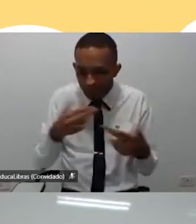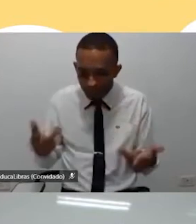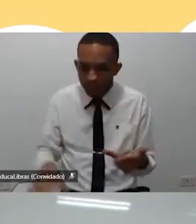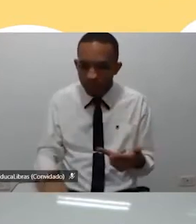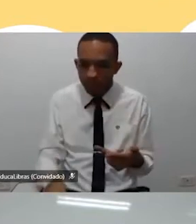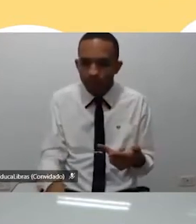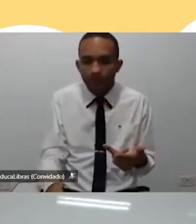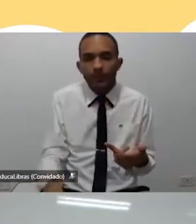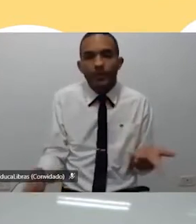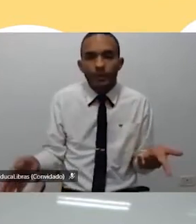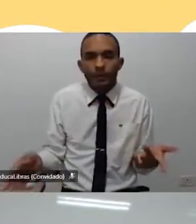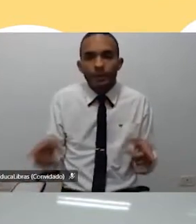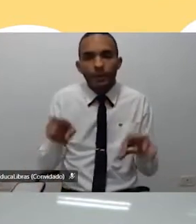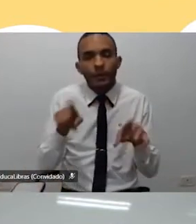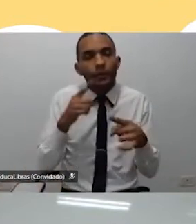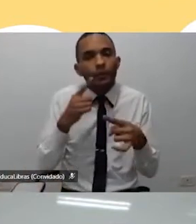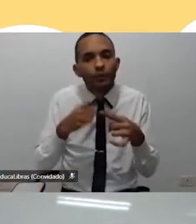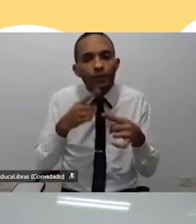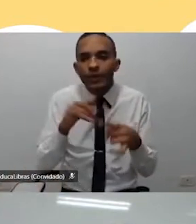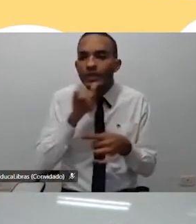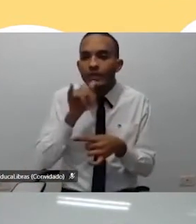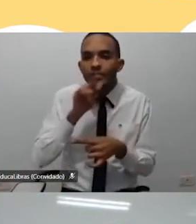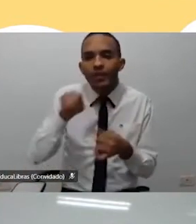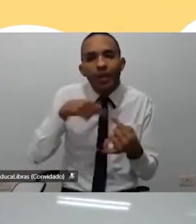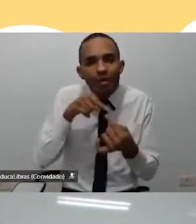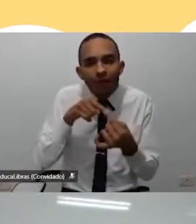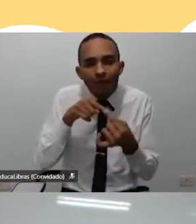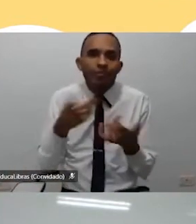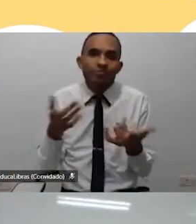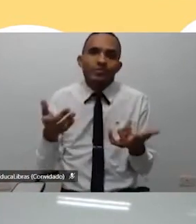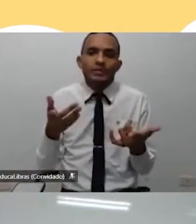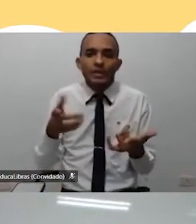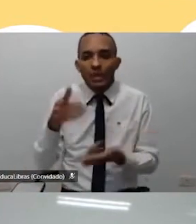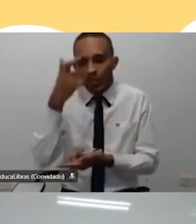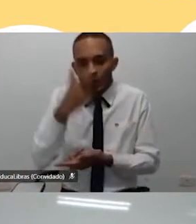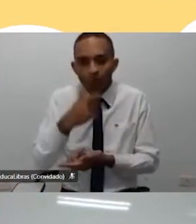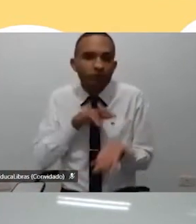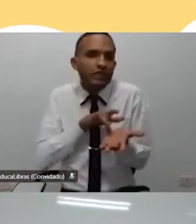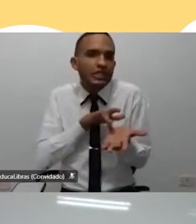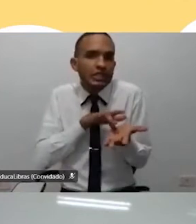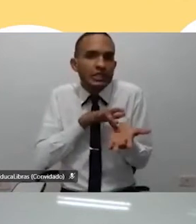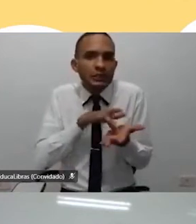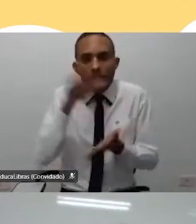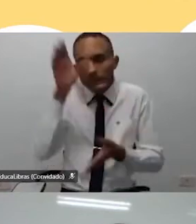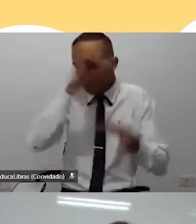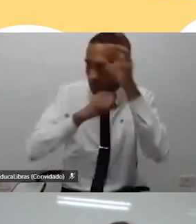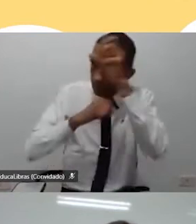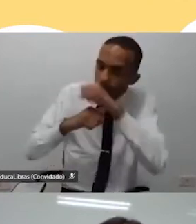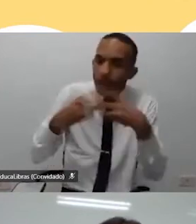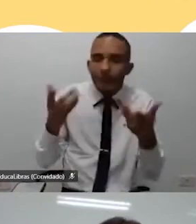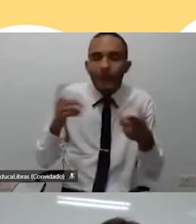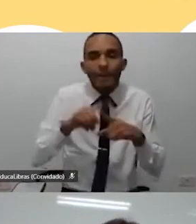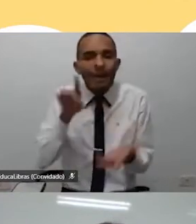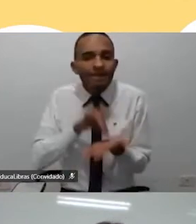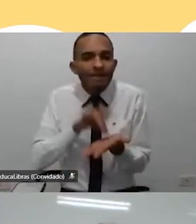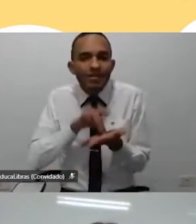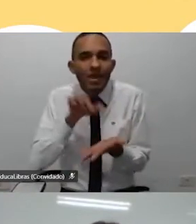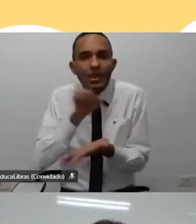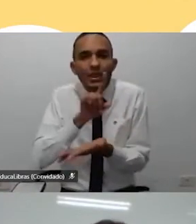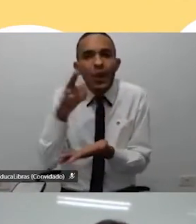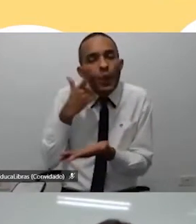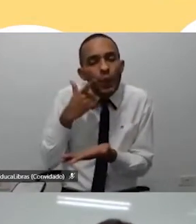desabafo para mim foi assim impactante, então assim, eu estou fingindo que eu estou aprendendo quando na verdade eu não estou